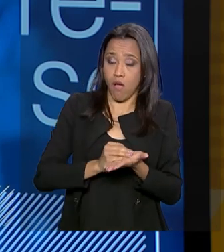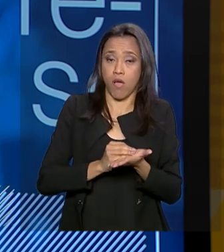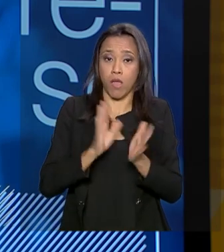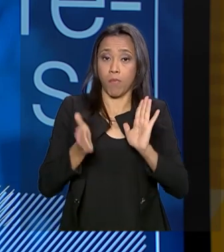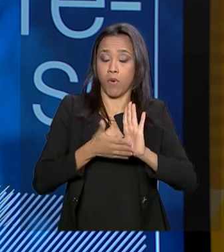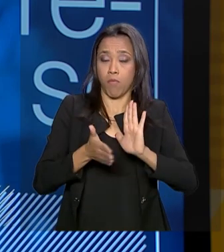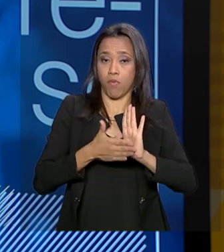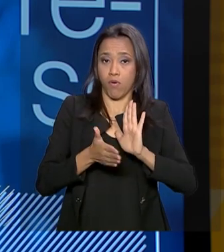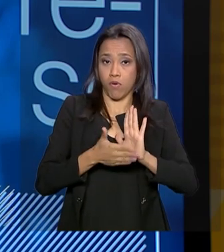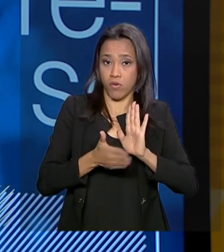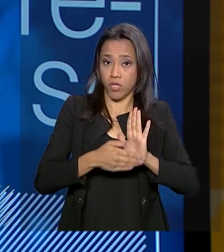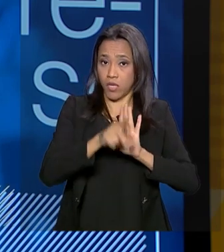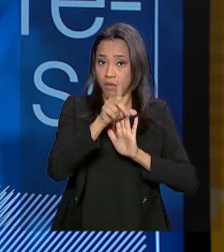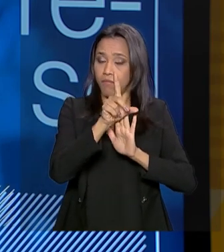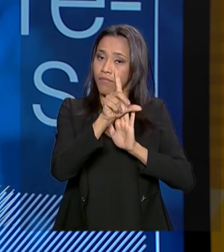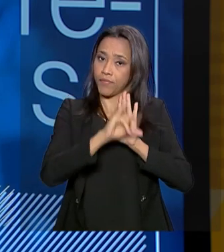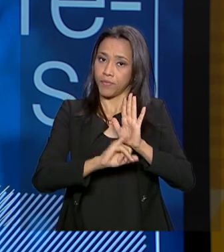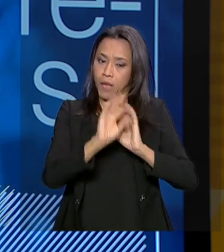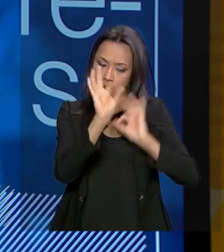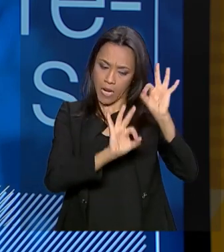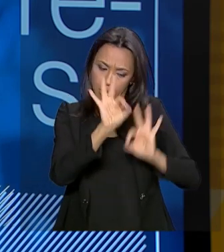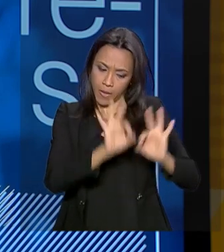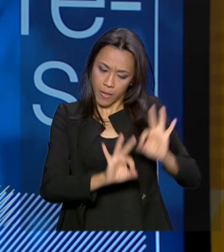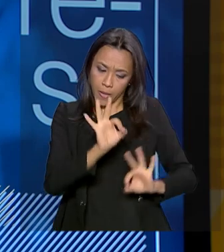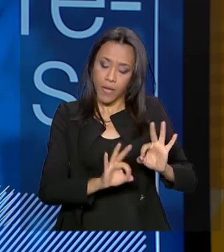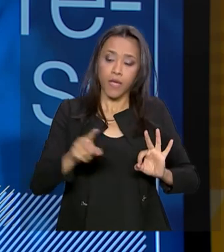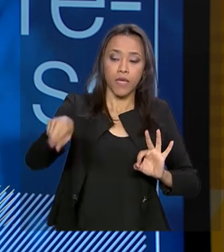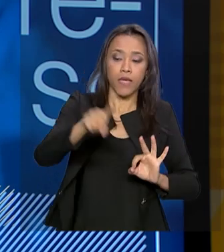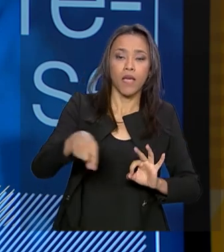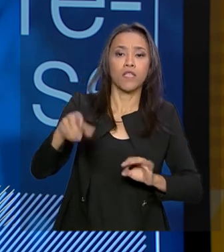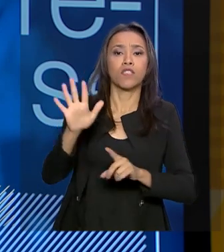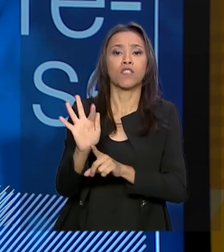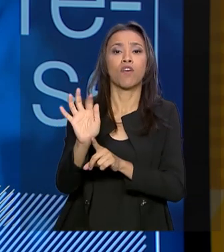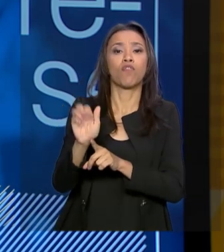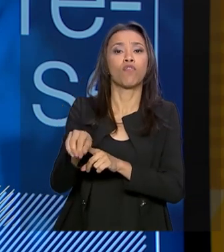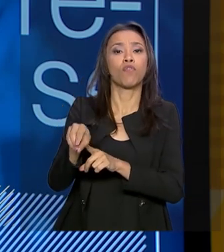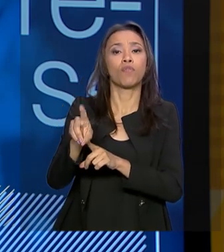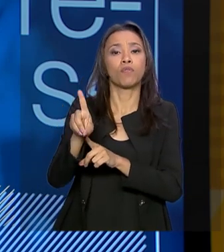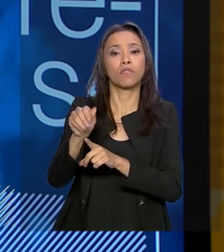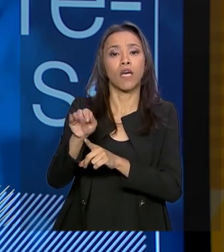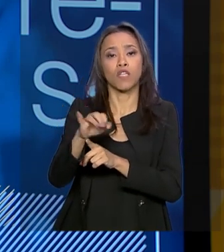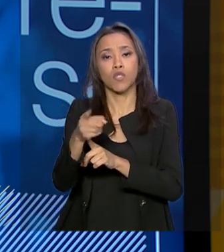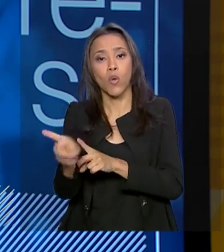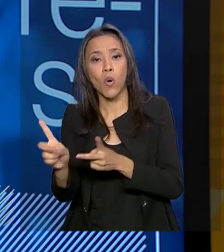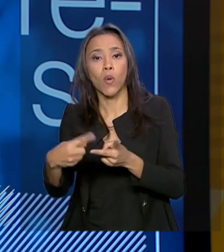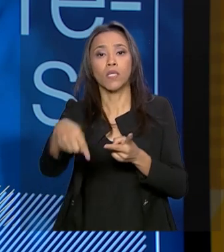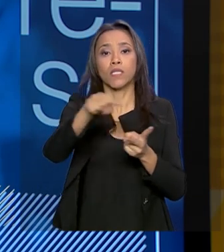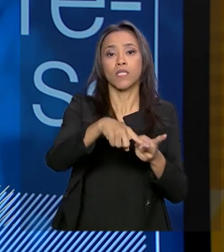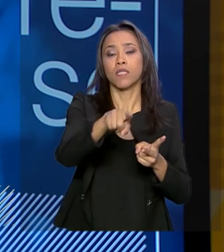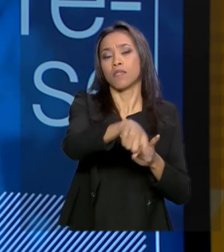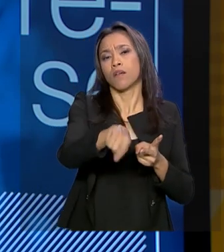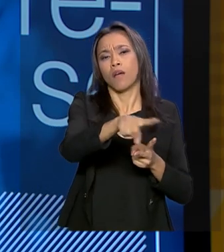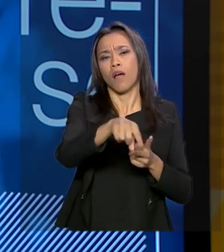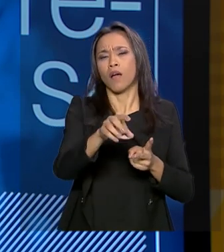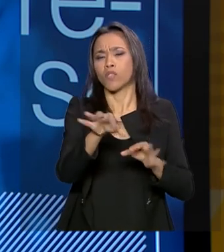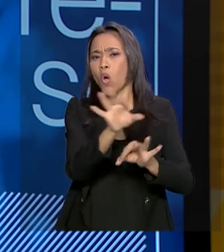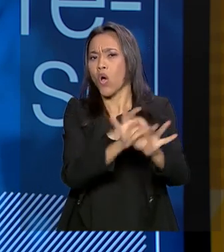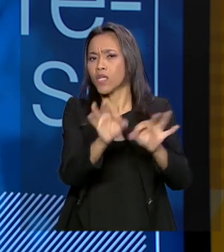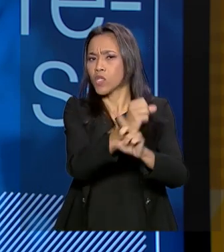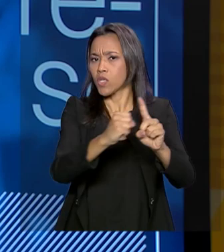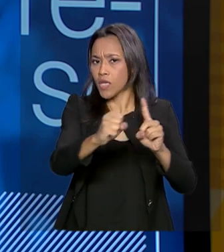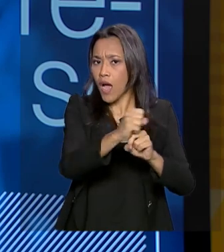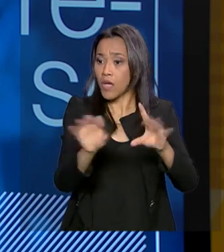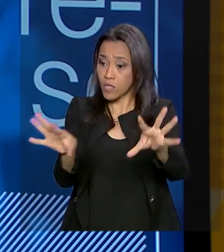as atividades que as organizações sociais, as fundações de apoio desempenharão é fruto do que o próprio Conselho Superior e os